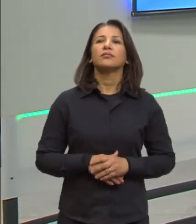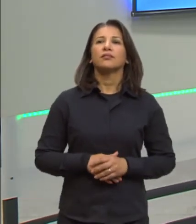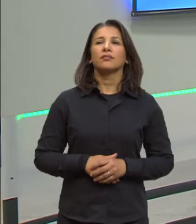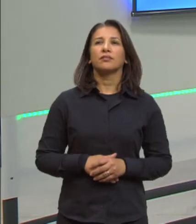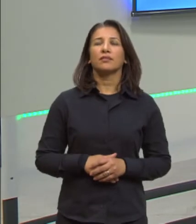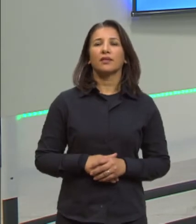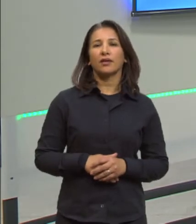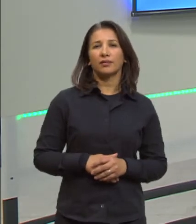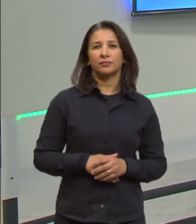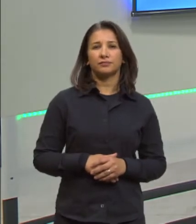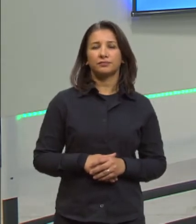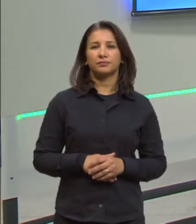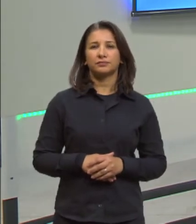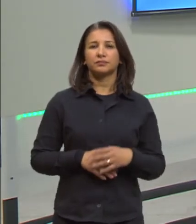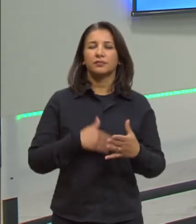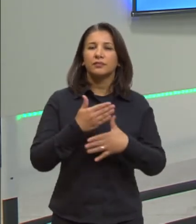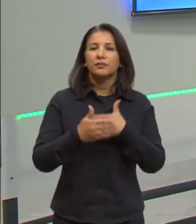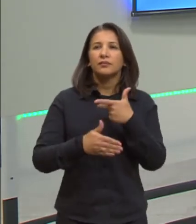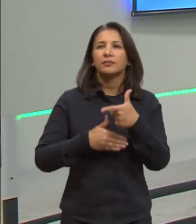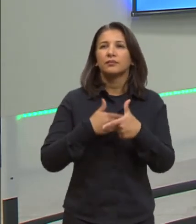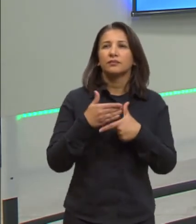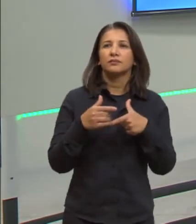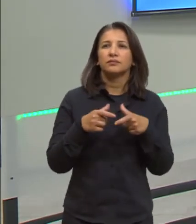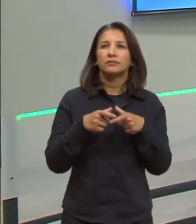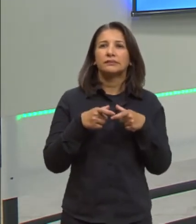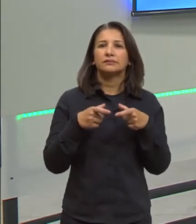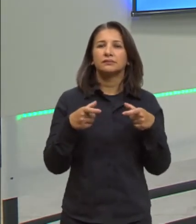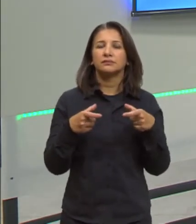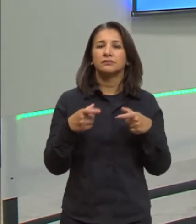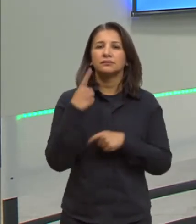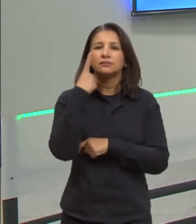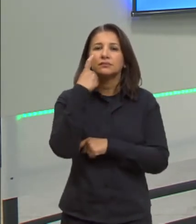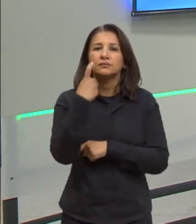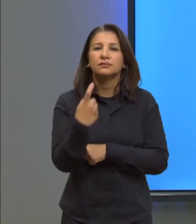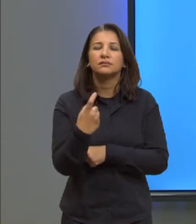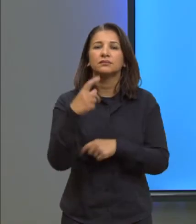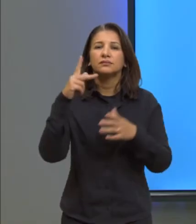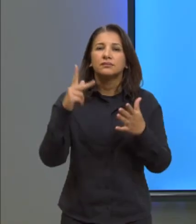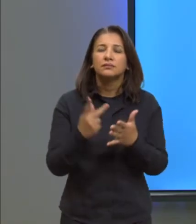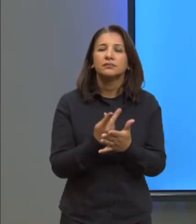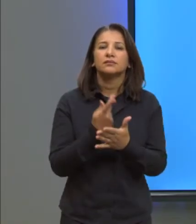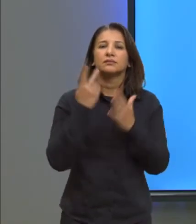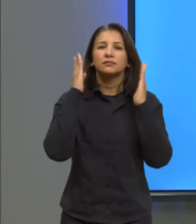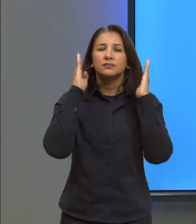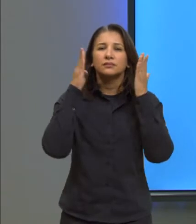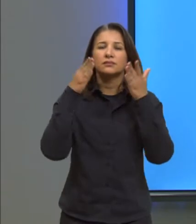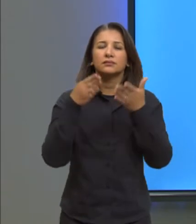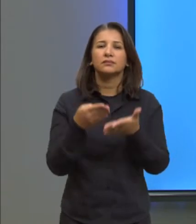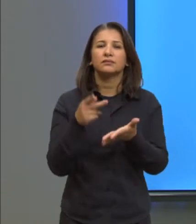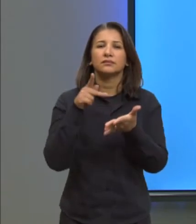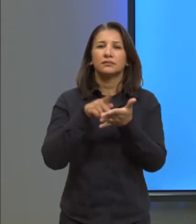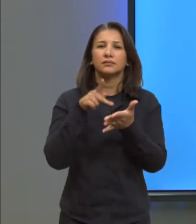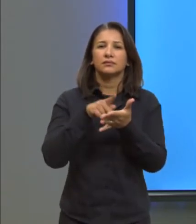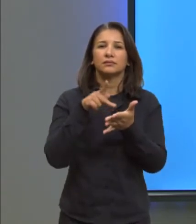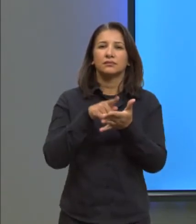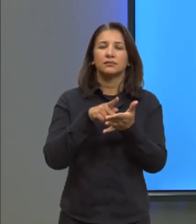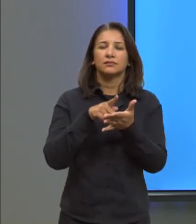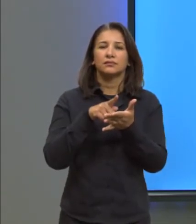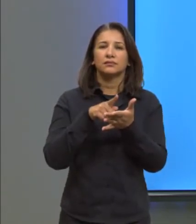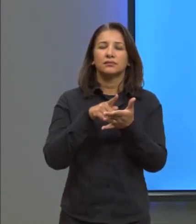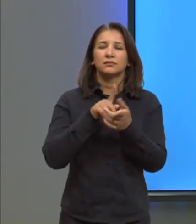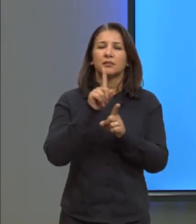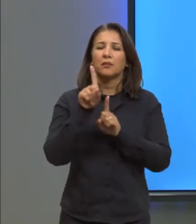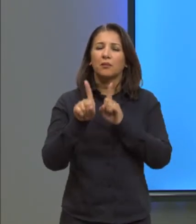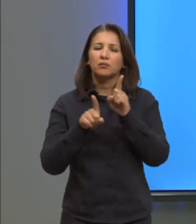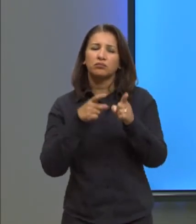Está aí um processo de dilatação muito interessante, que acontece direto. Na verdade, causam até alguns acidentes.